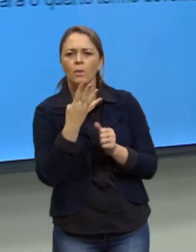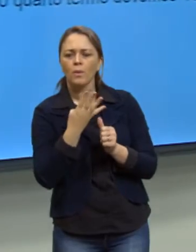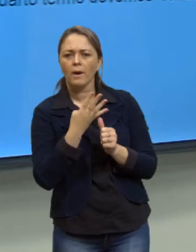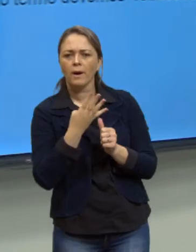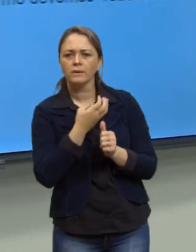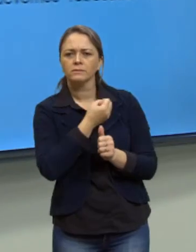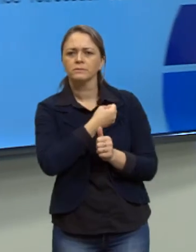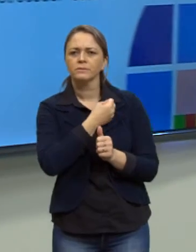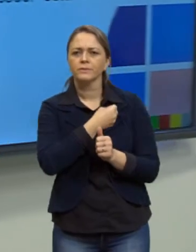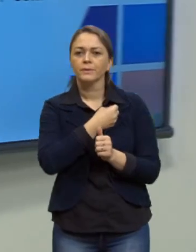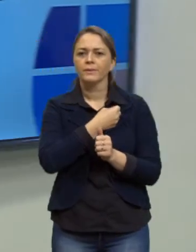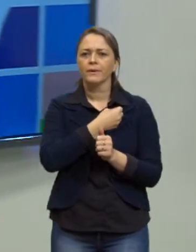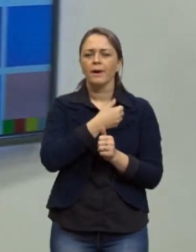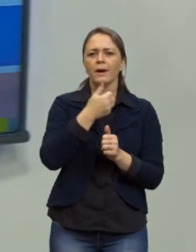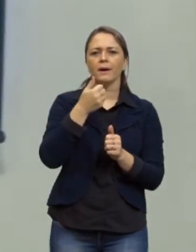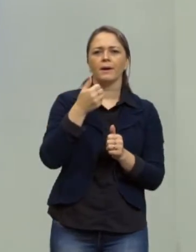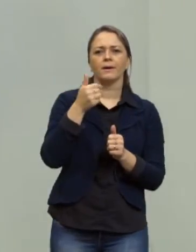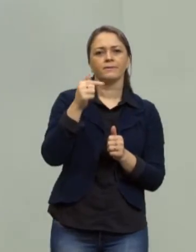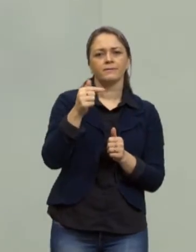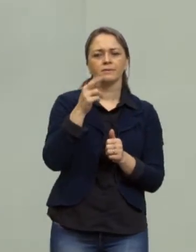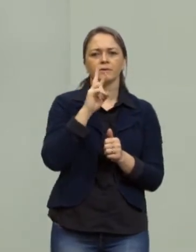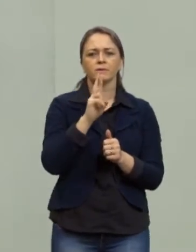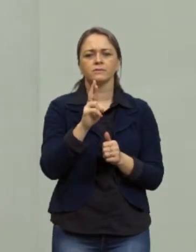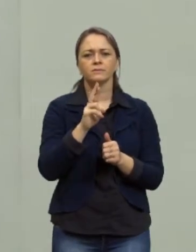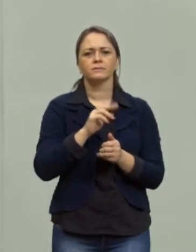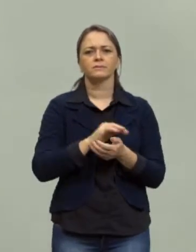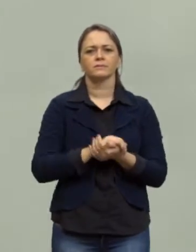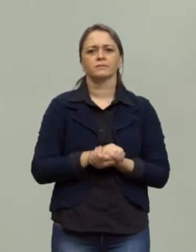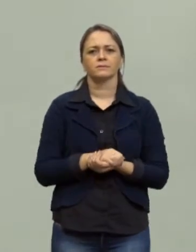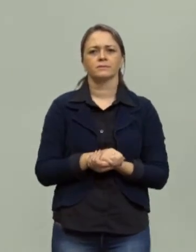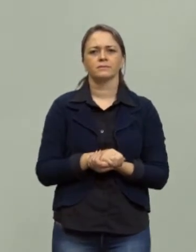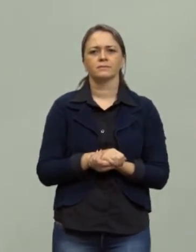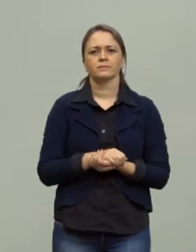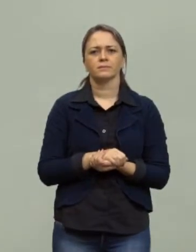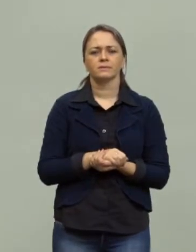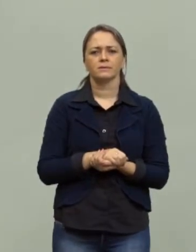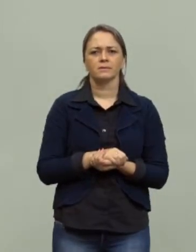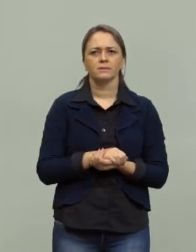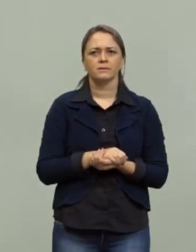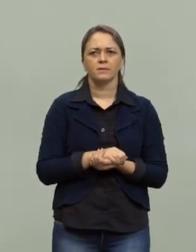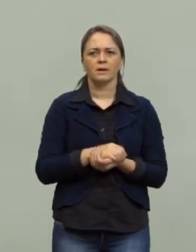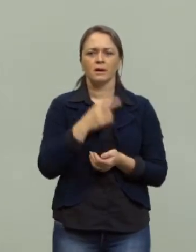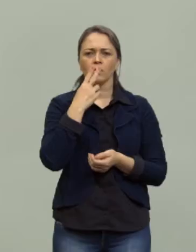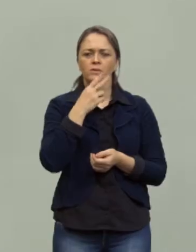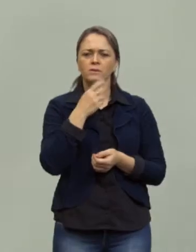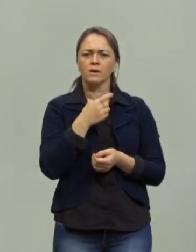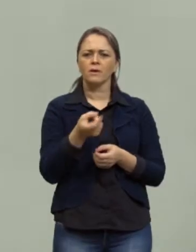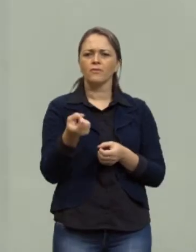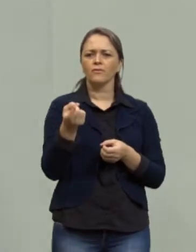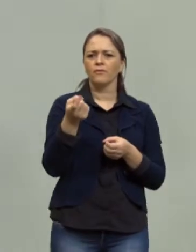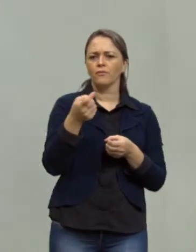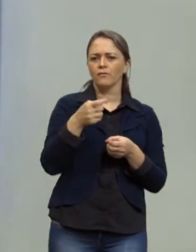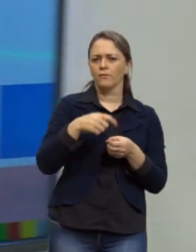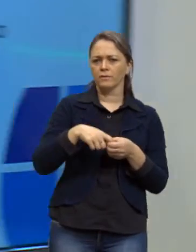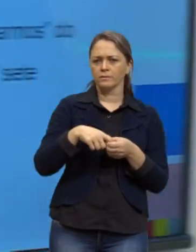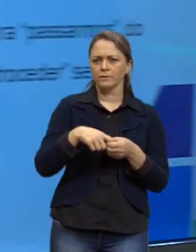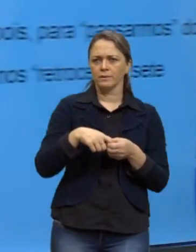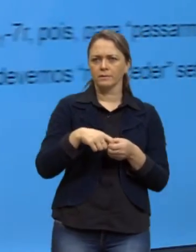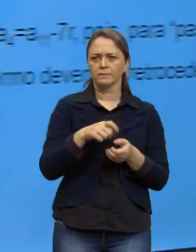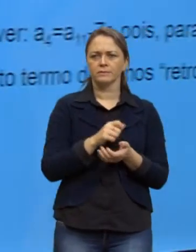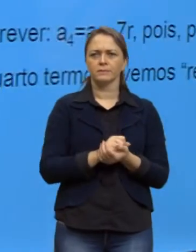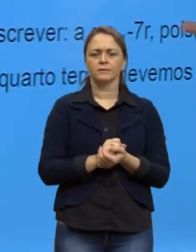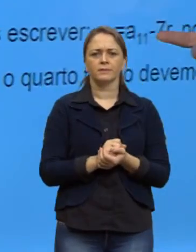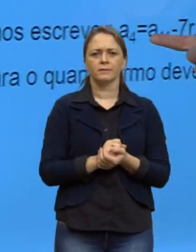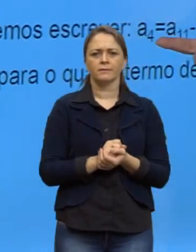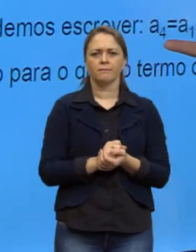Então, da mesma forma, nós vamos escrever se nós quisermos retroceder. Então, eu tenho o contrário e eu quero